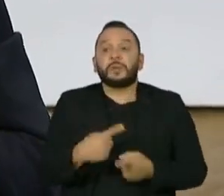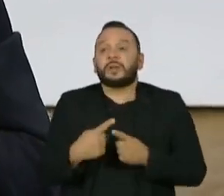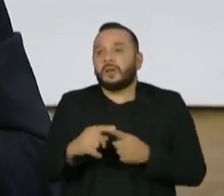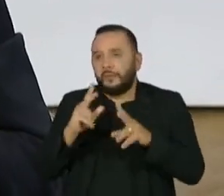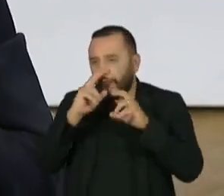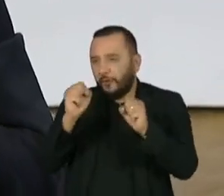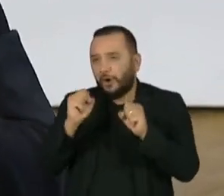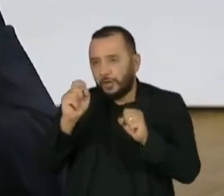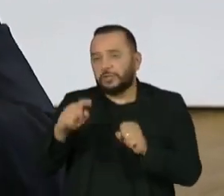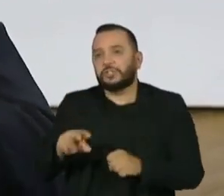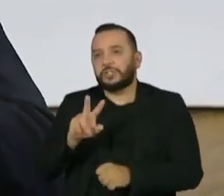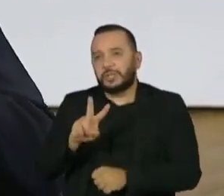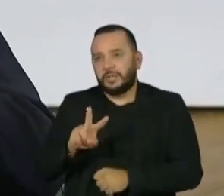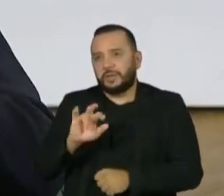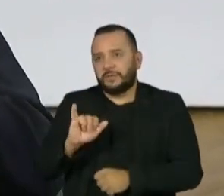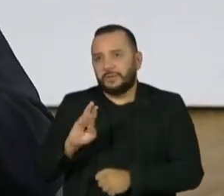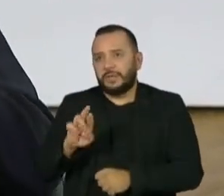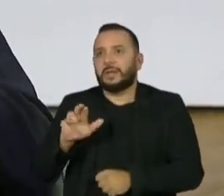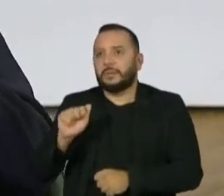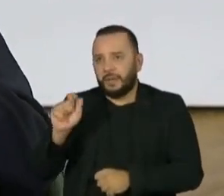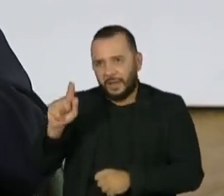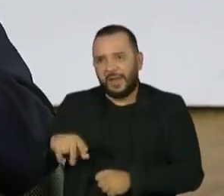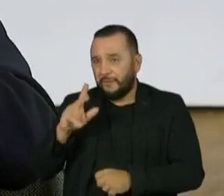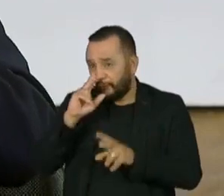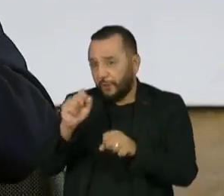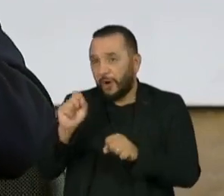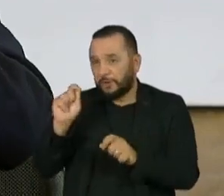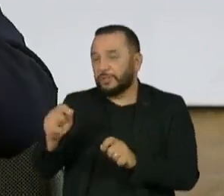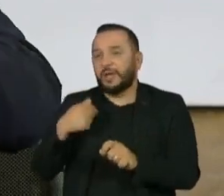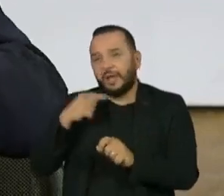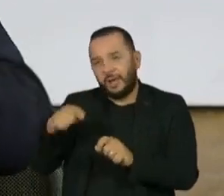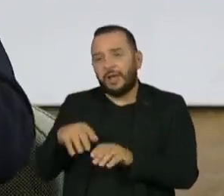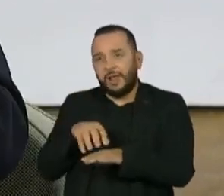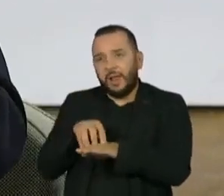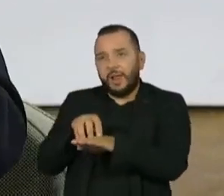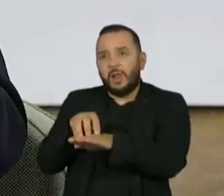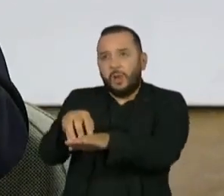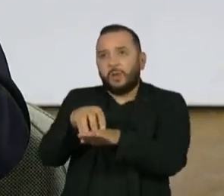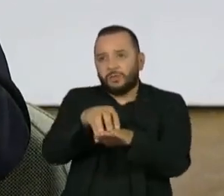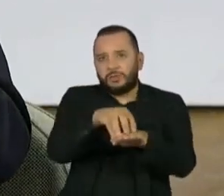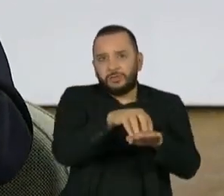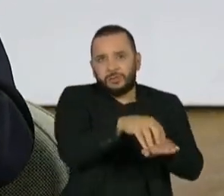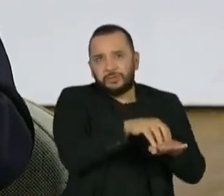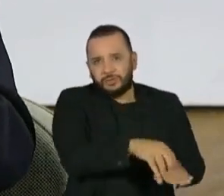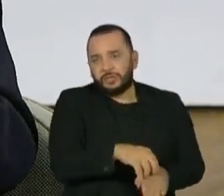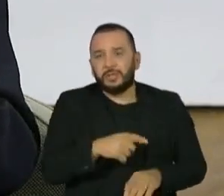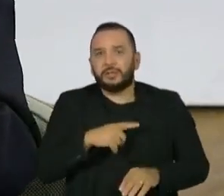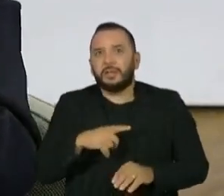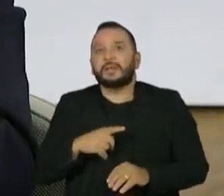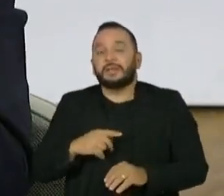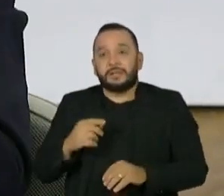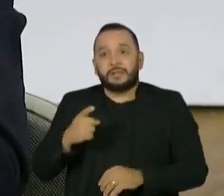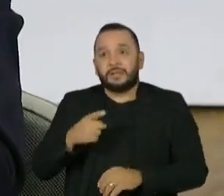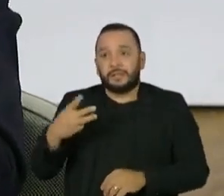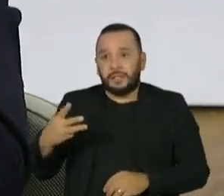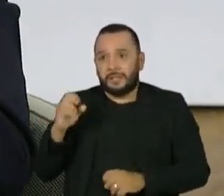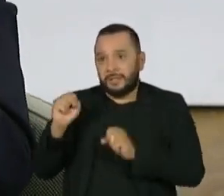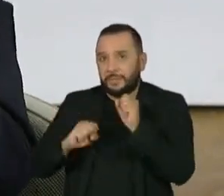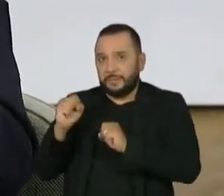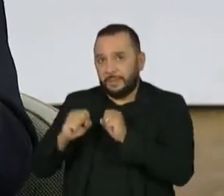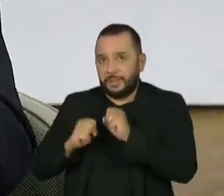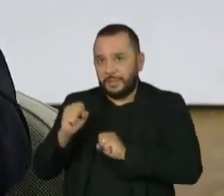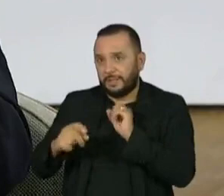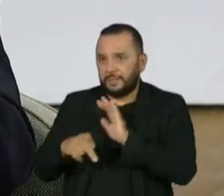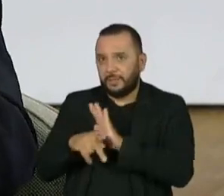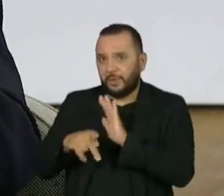é a logística. Eu não sei se vocês têm ideia disso. Vale a pena colocar. Porque a gente fala assim, você tem 13 refinarias no Brasil. É o único lugar que você...